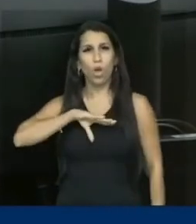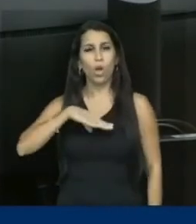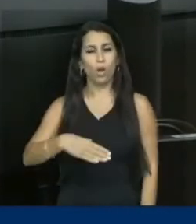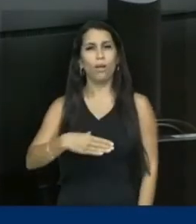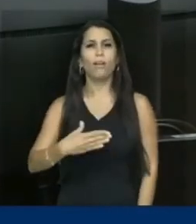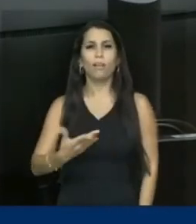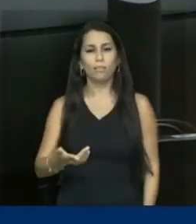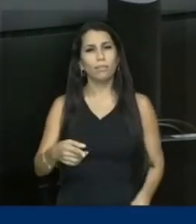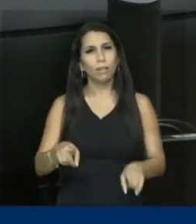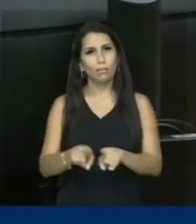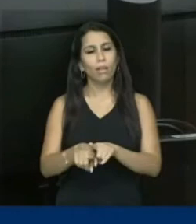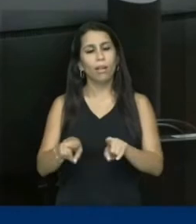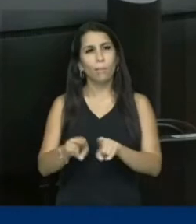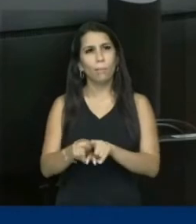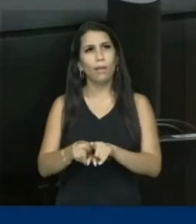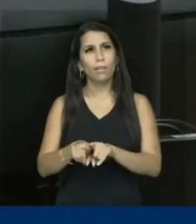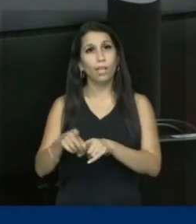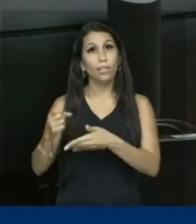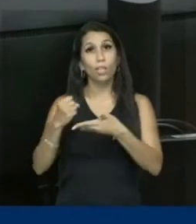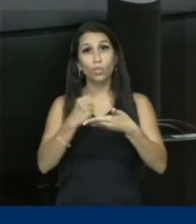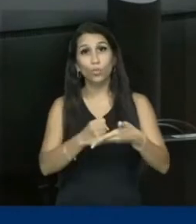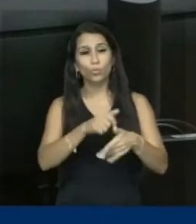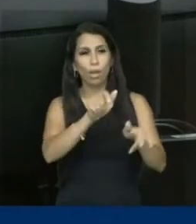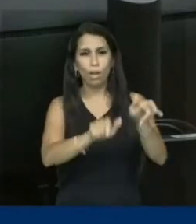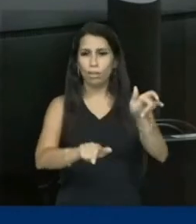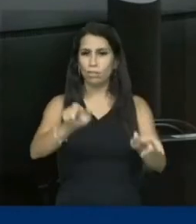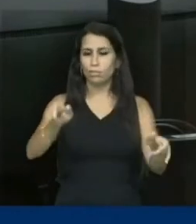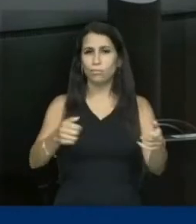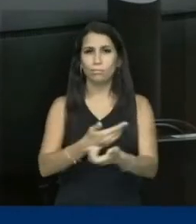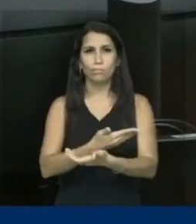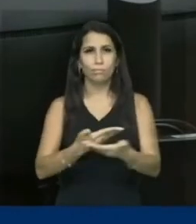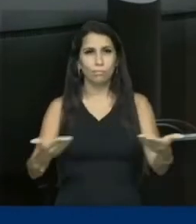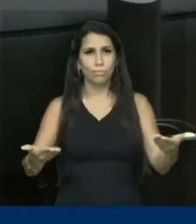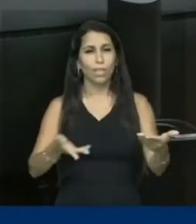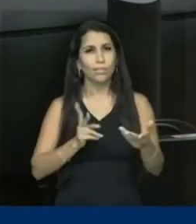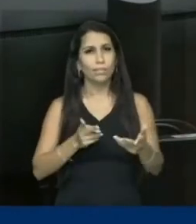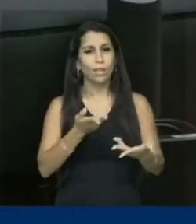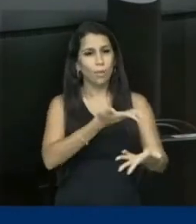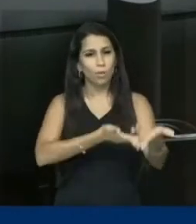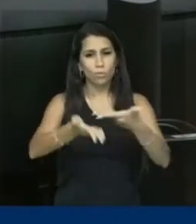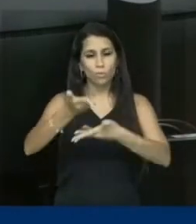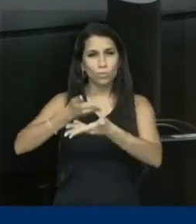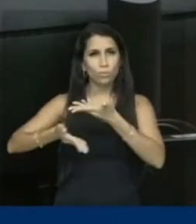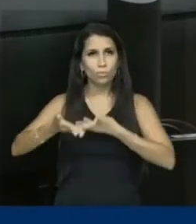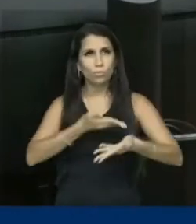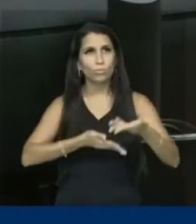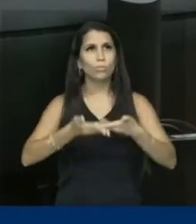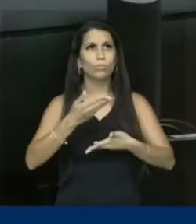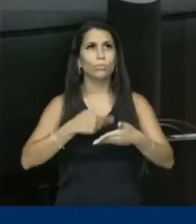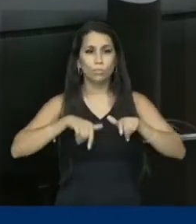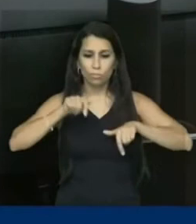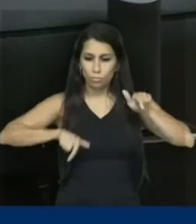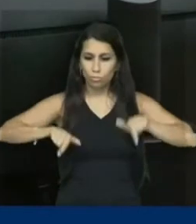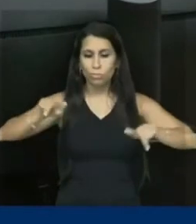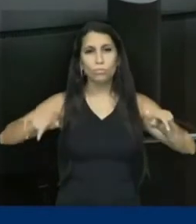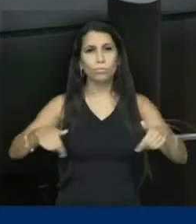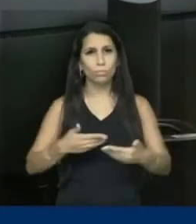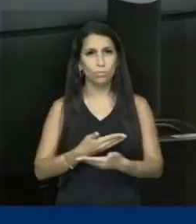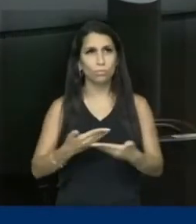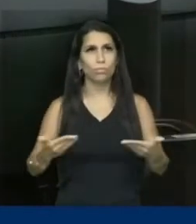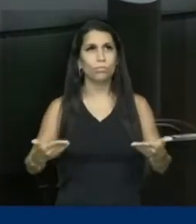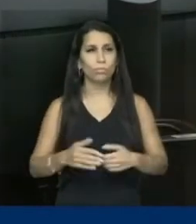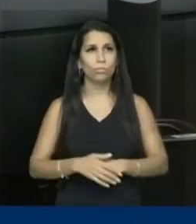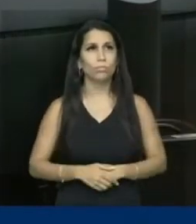e que encara o outro por inteiro, em um diálogo que é um diálogo de pessoas na sua